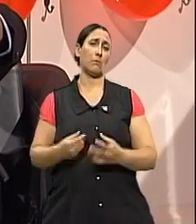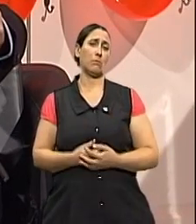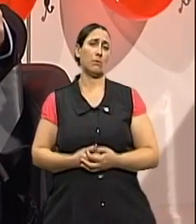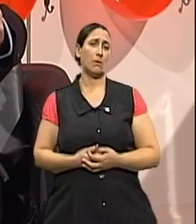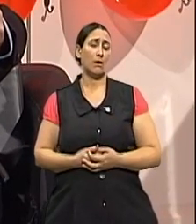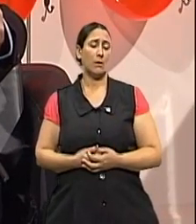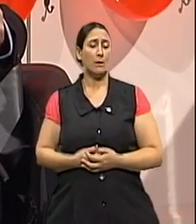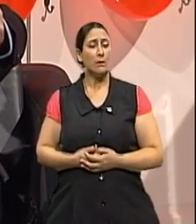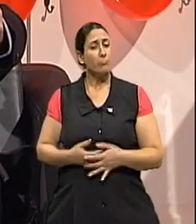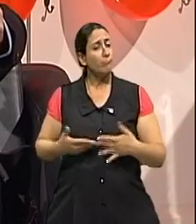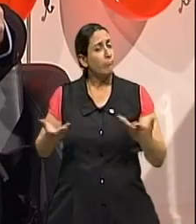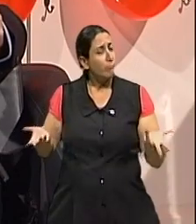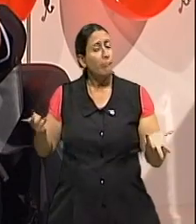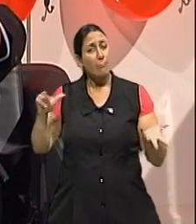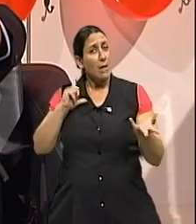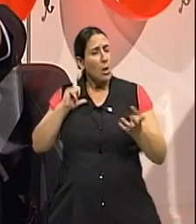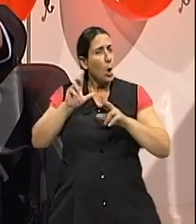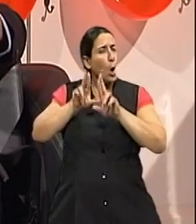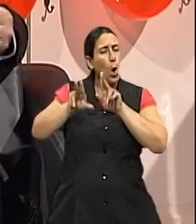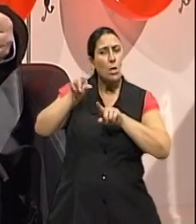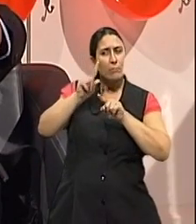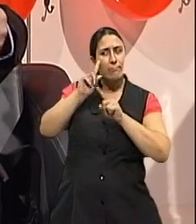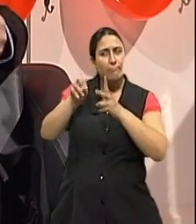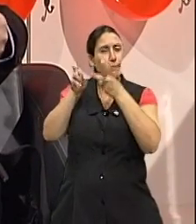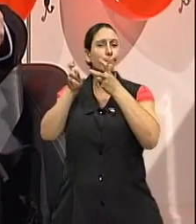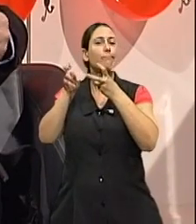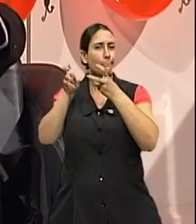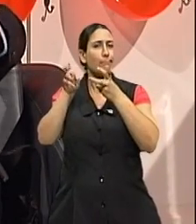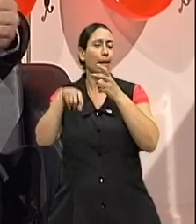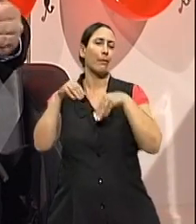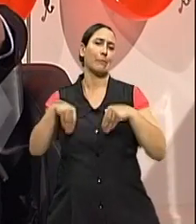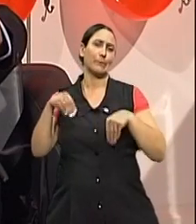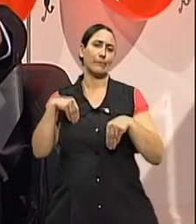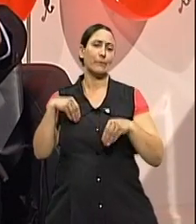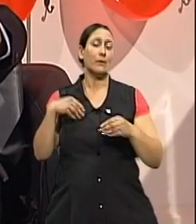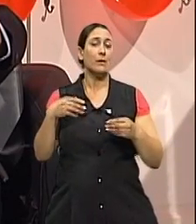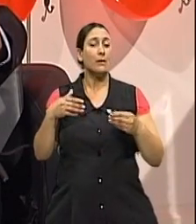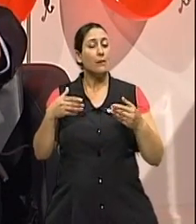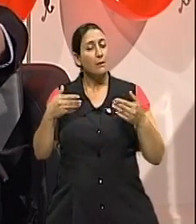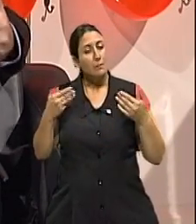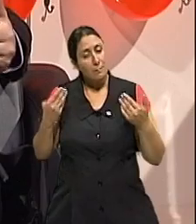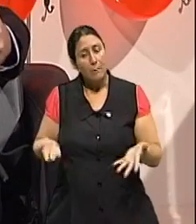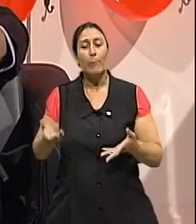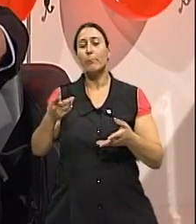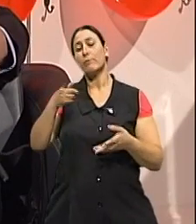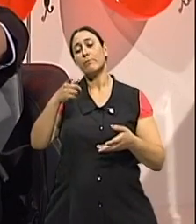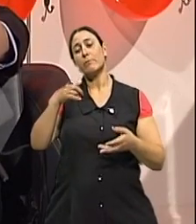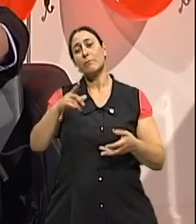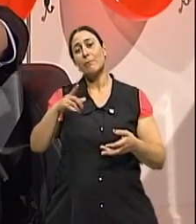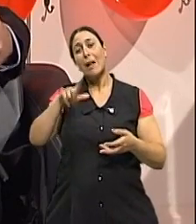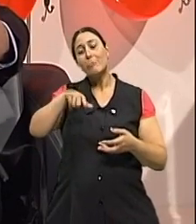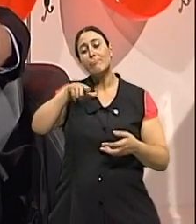isso, né, é necessário a gente ter cada caso, porque são características, né?